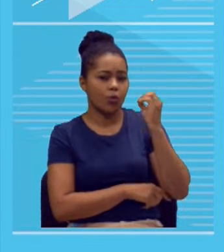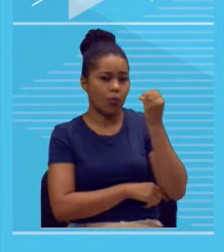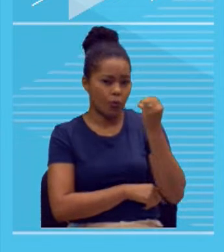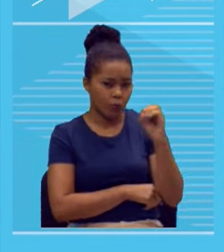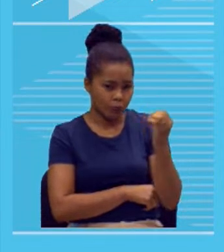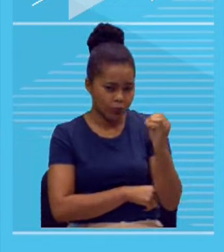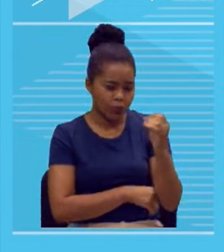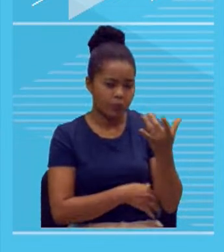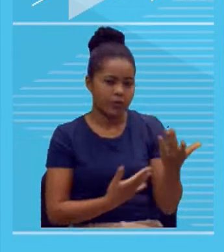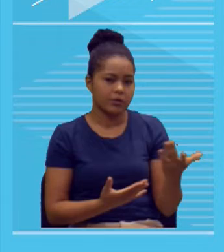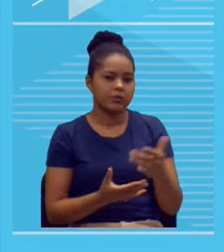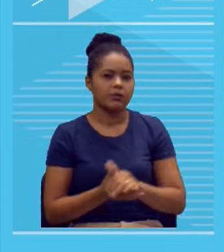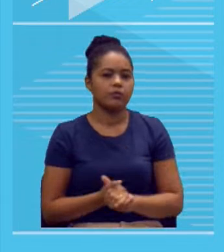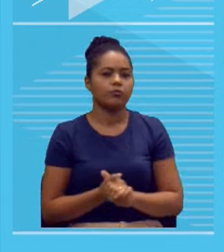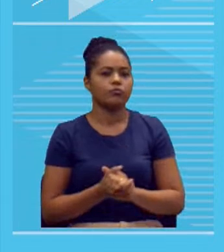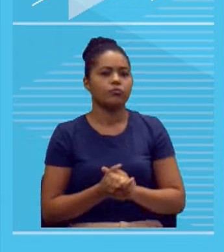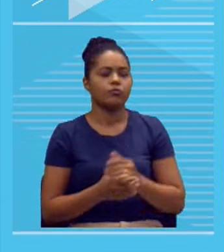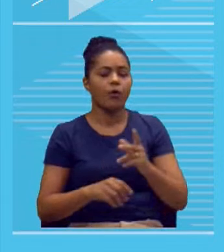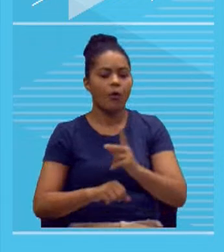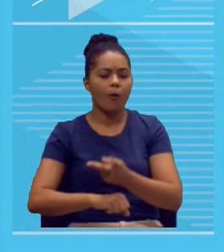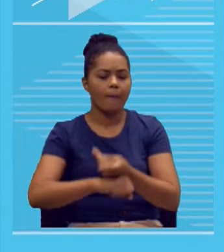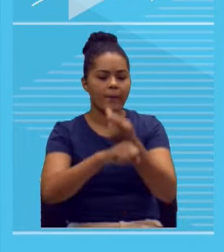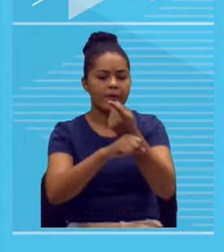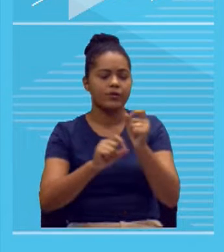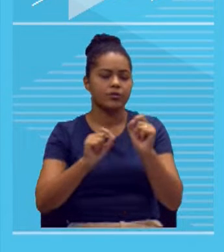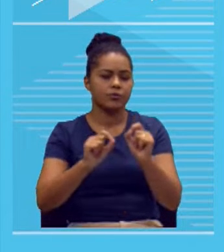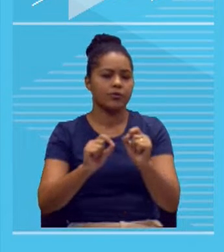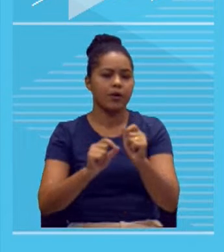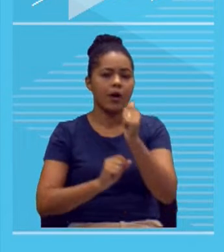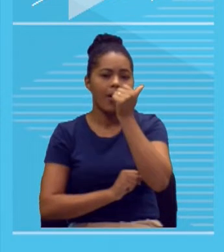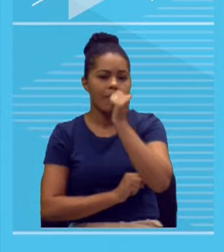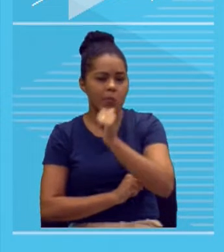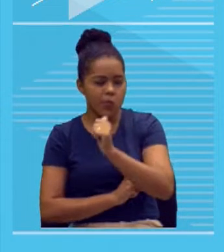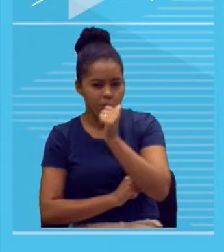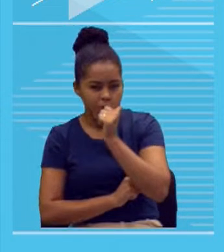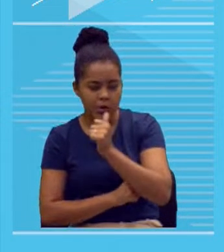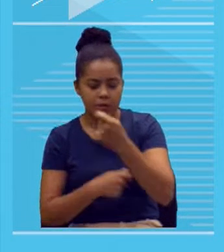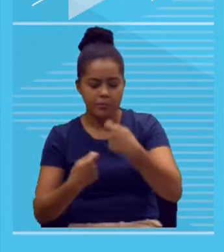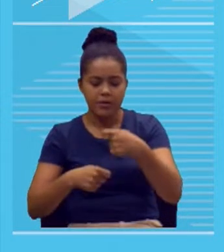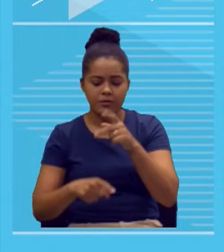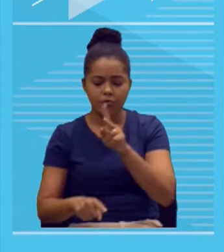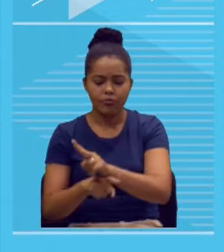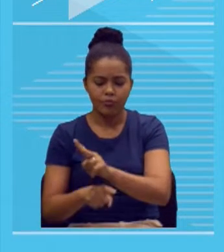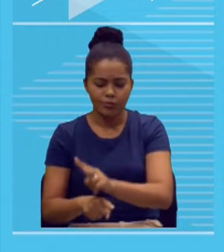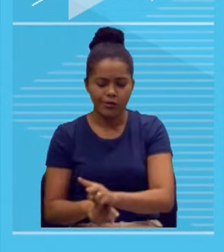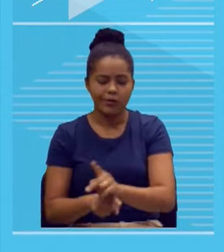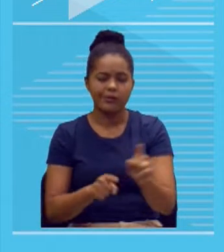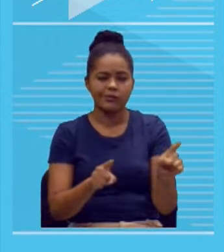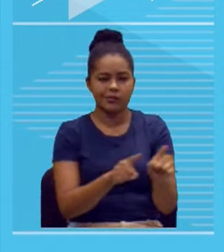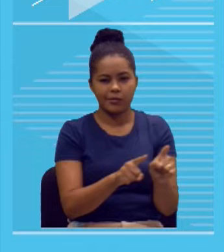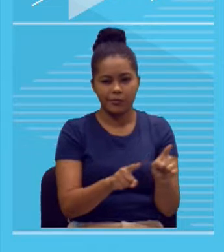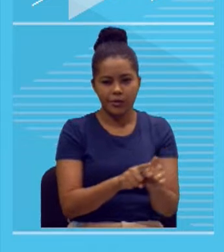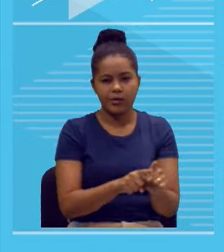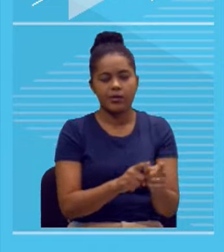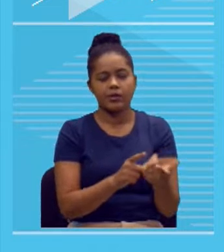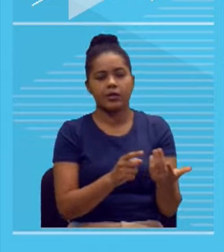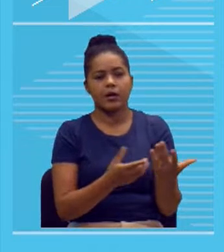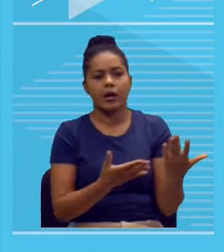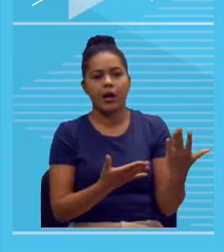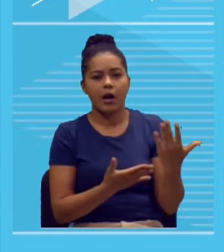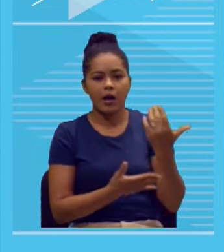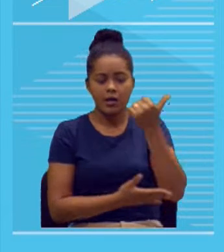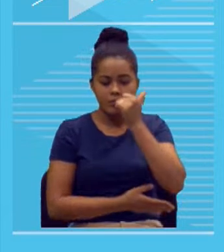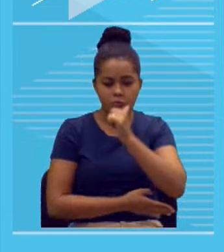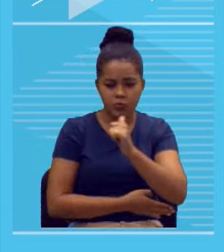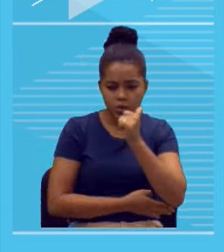aquelas que precisam de cuidado e aquelas que adquiriram esse tipo de doença, aliás, o termo não é esse, não aquisição, aquelas que foram